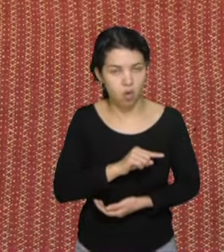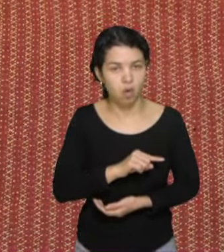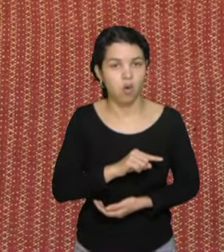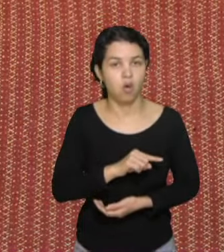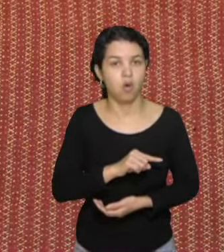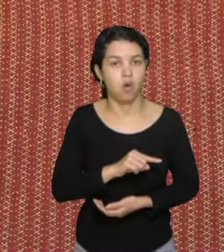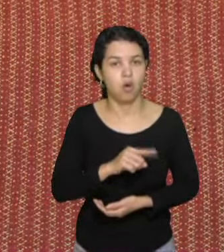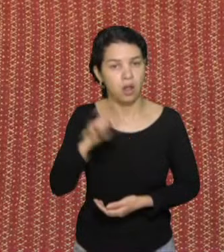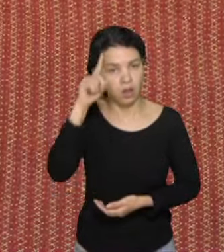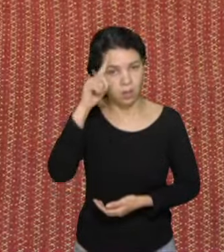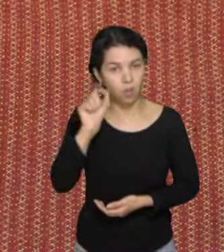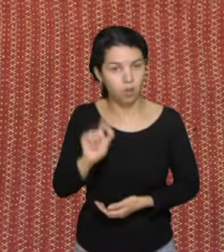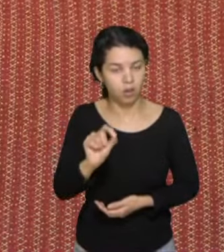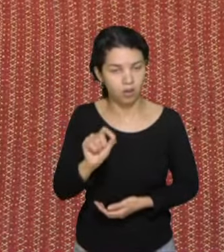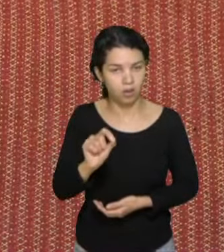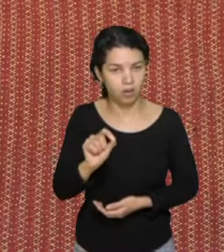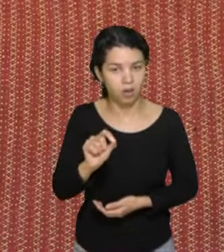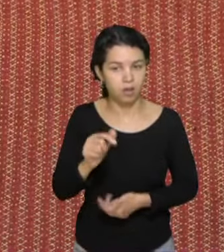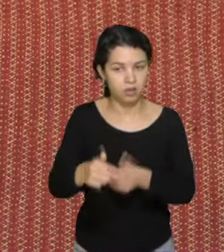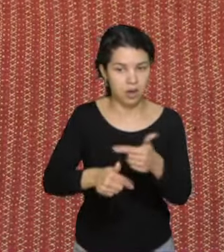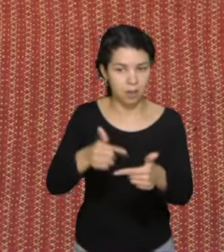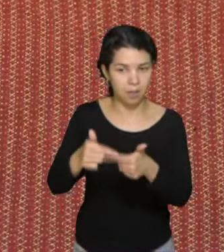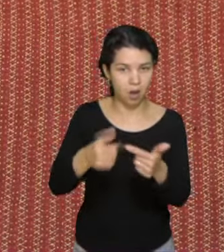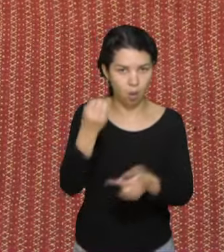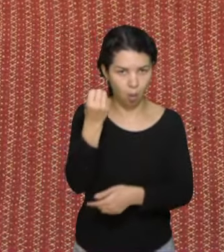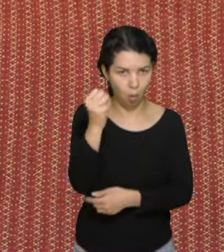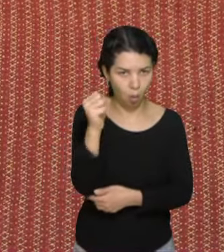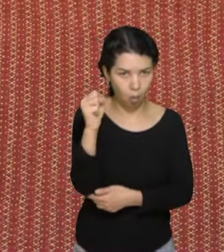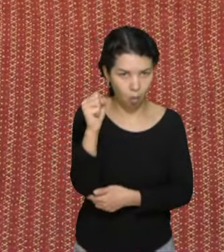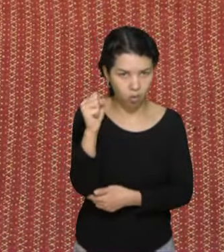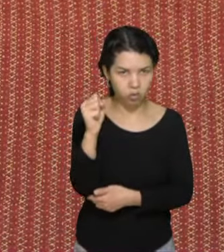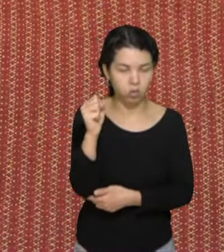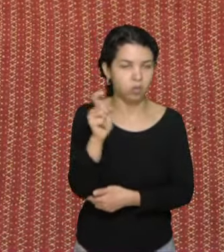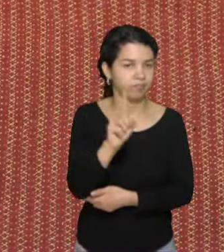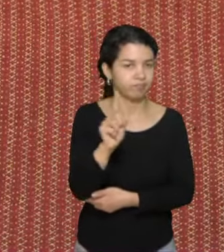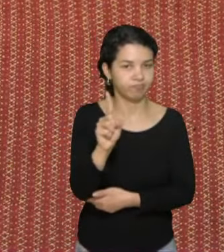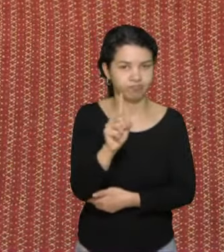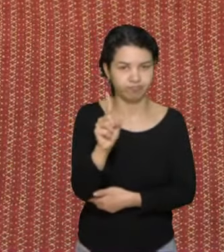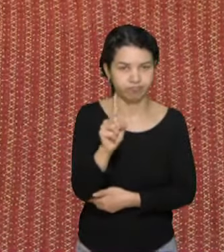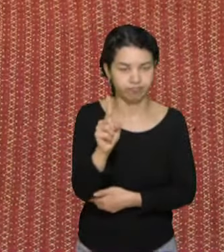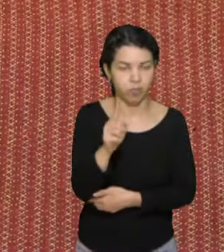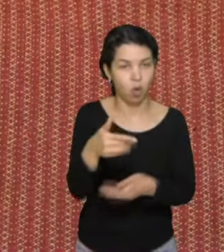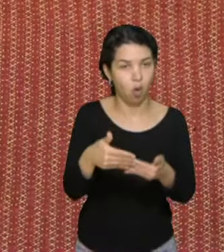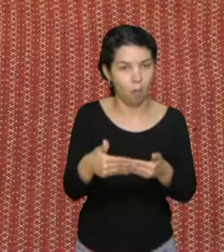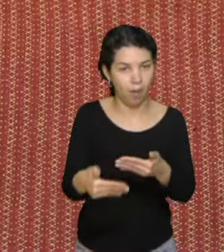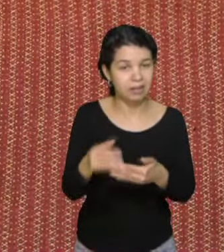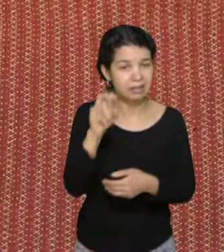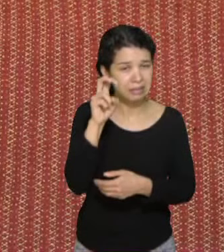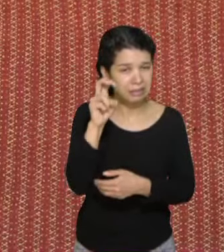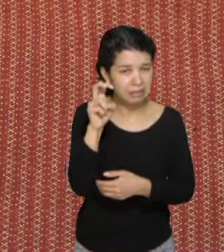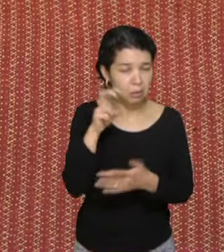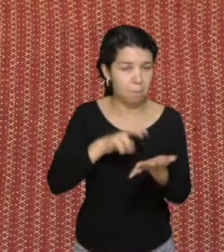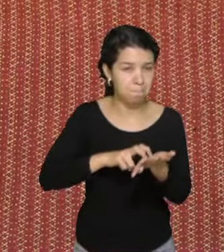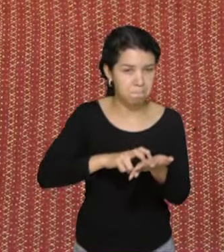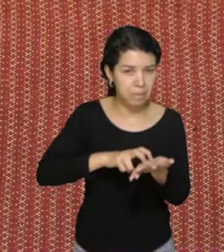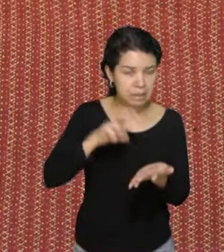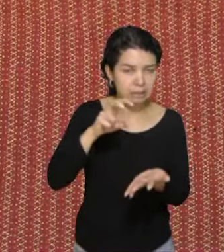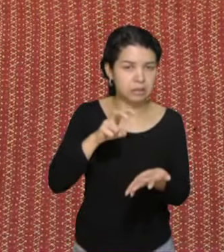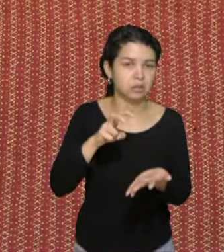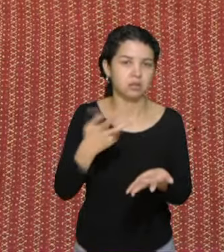ela não é de oito horas. Ela começa, muitas vezes, às cinco da manhã, ou seis da manhã, por aí, e vai